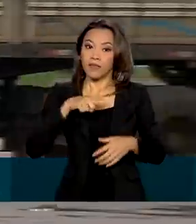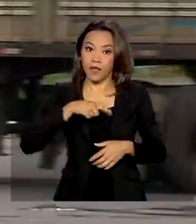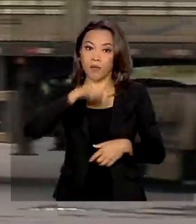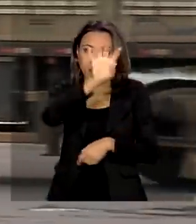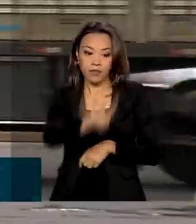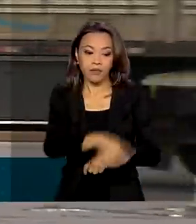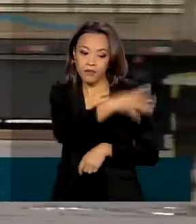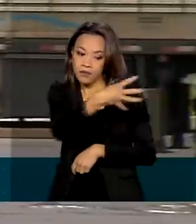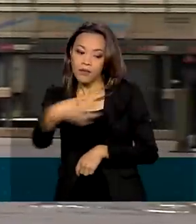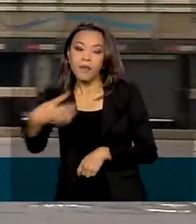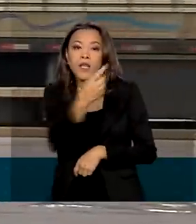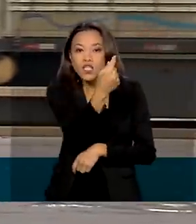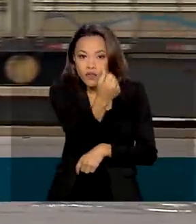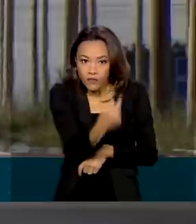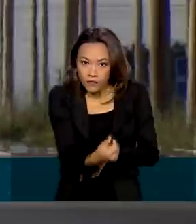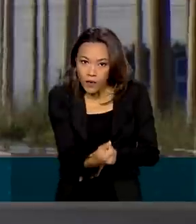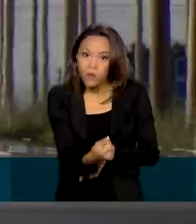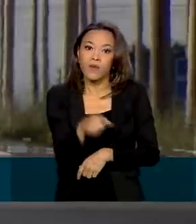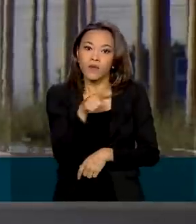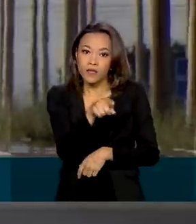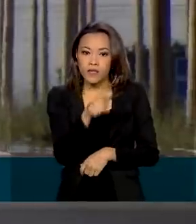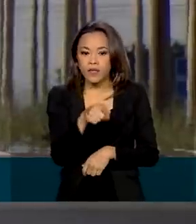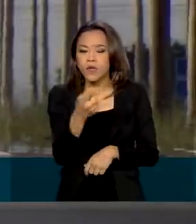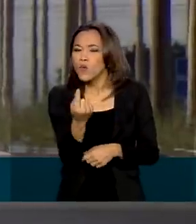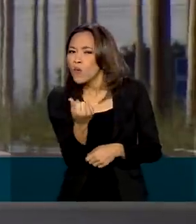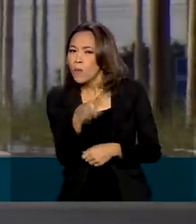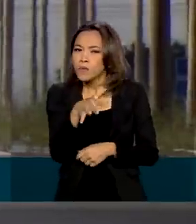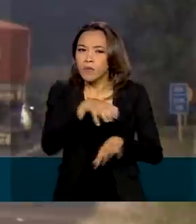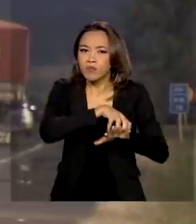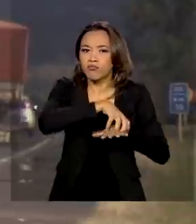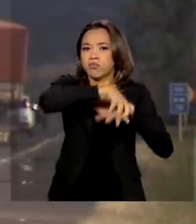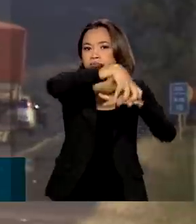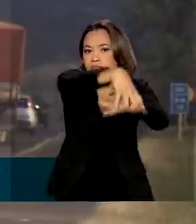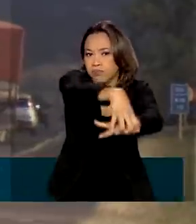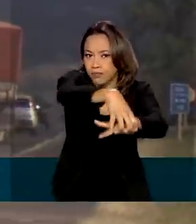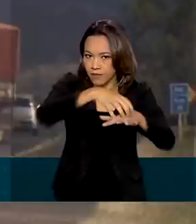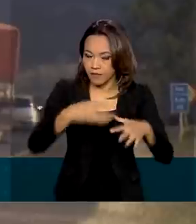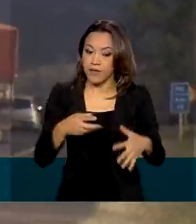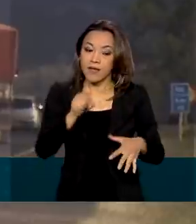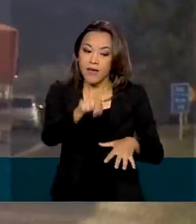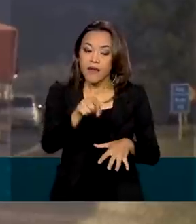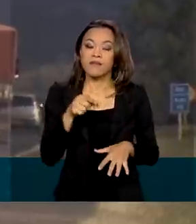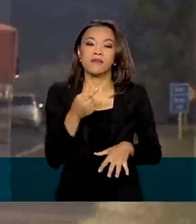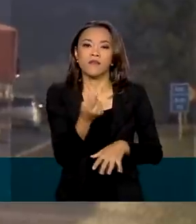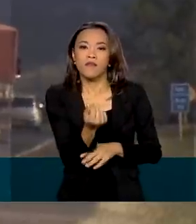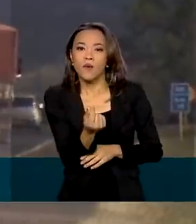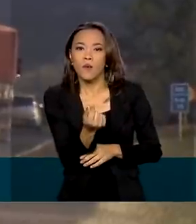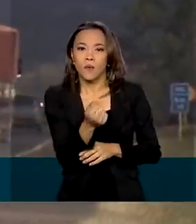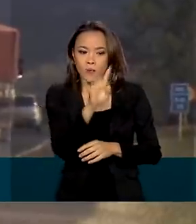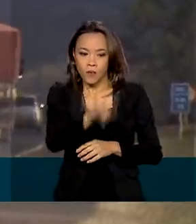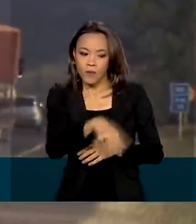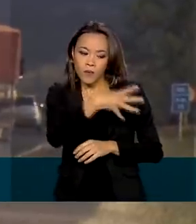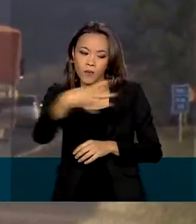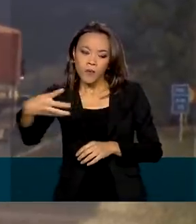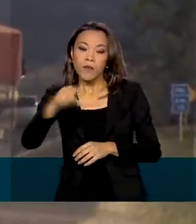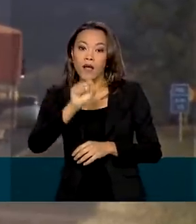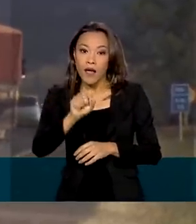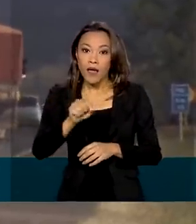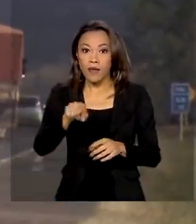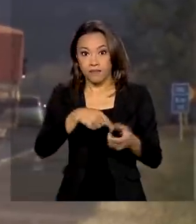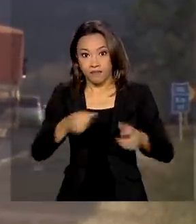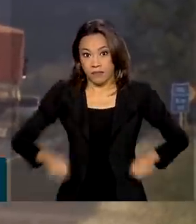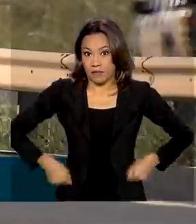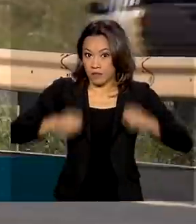frete que define o custo mínimo do transporte de cargas, um valor que procura atender o transportador nos